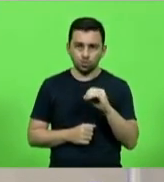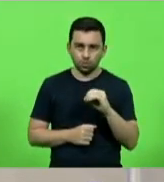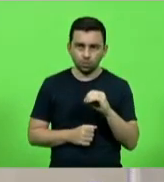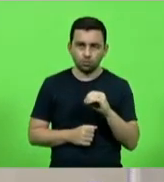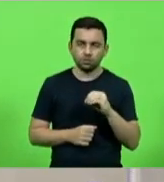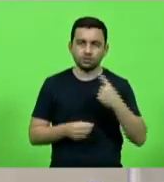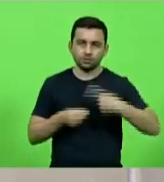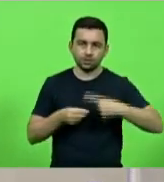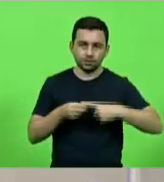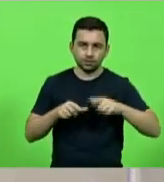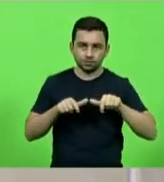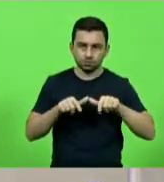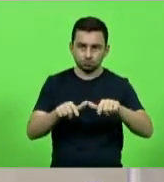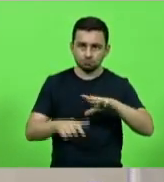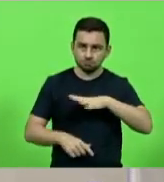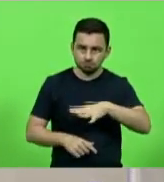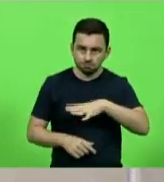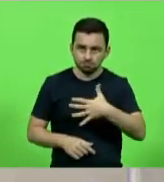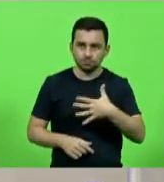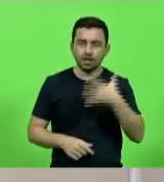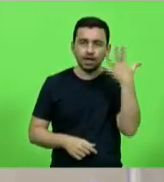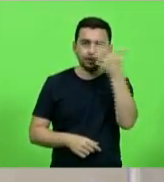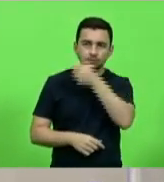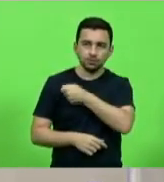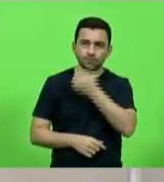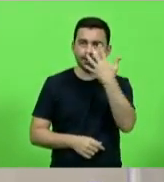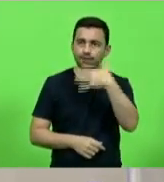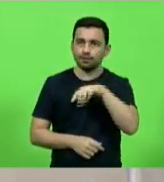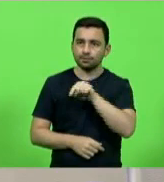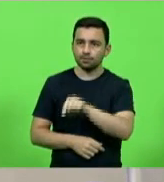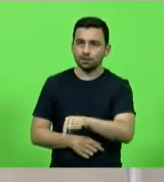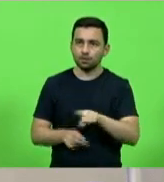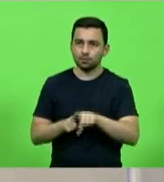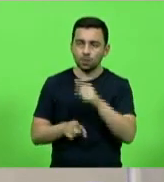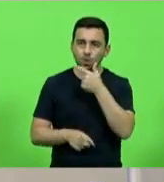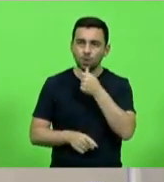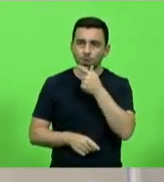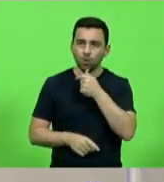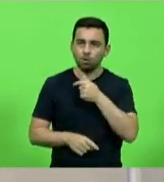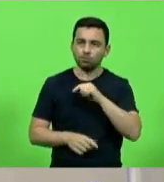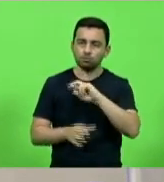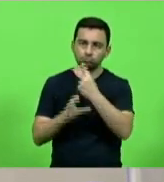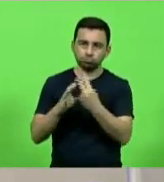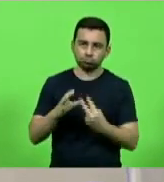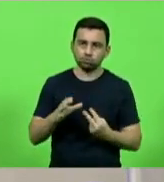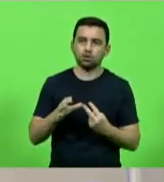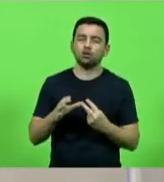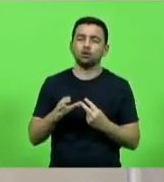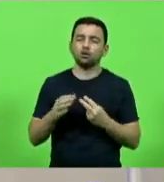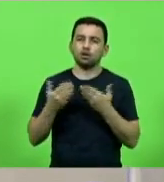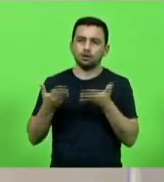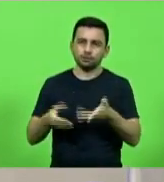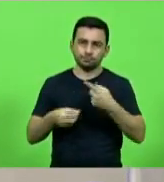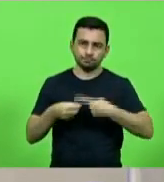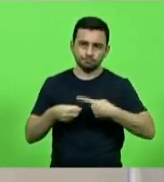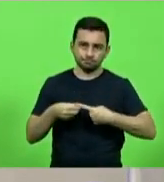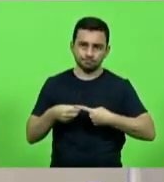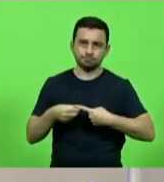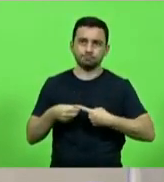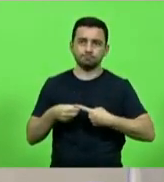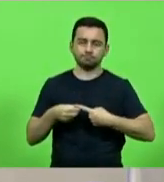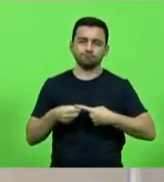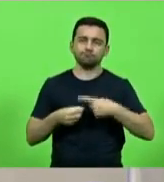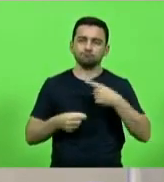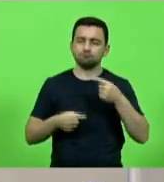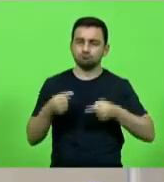município de Laguna, pelo ato de bravura no salvamento de uma criança e de um homem, vítimas de afogamento no referido município. Em discussão, não